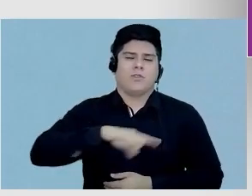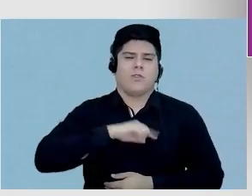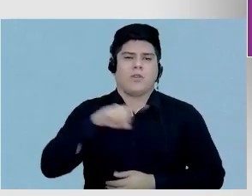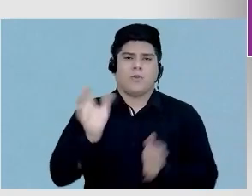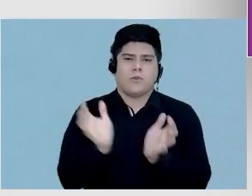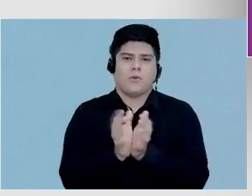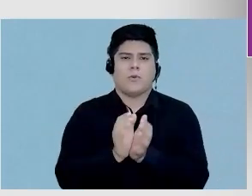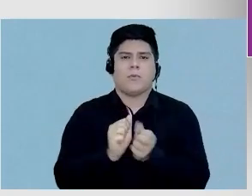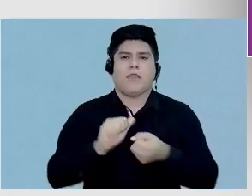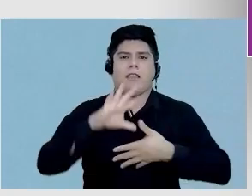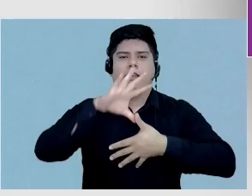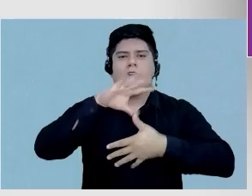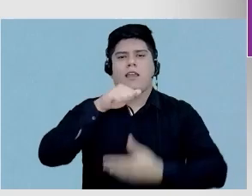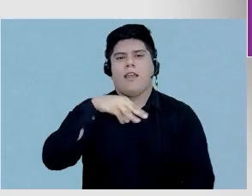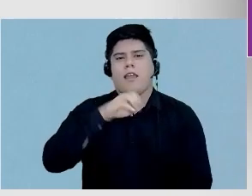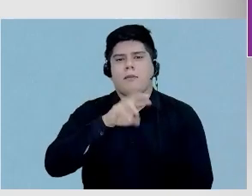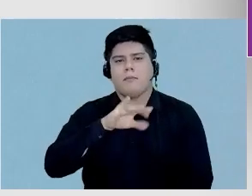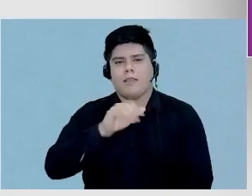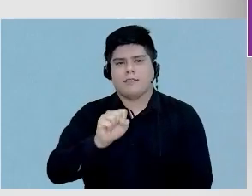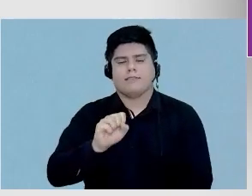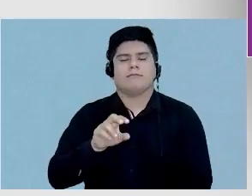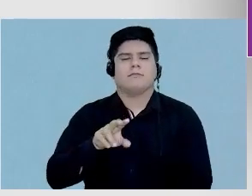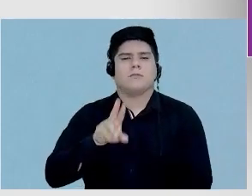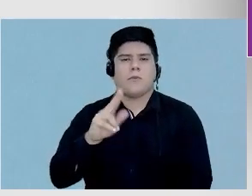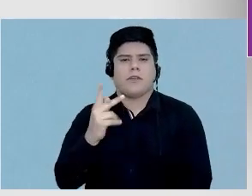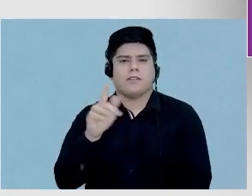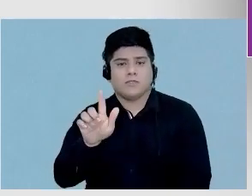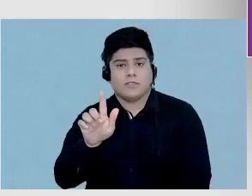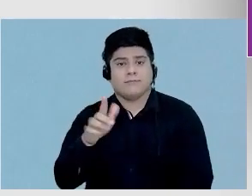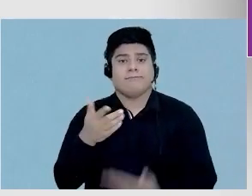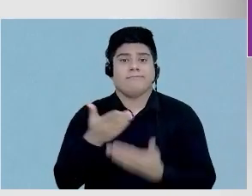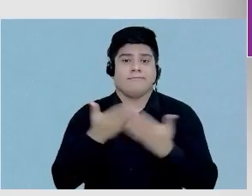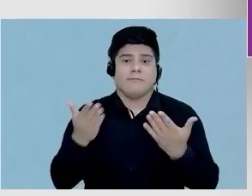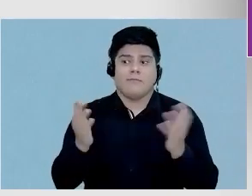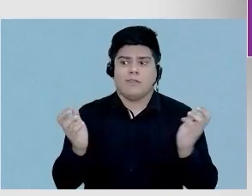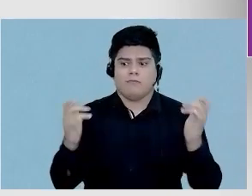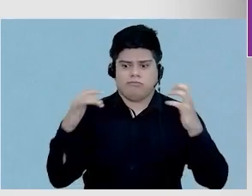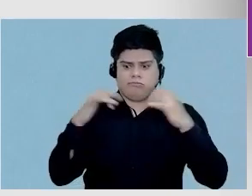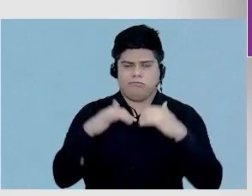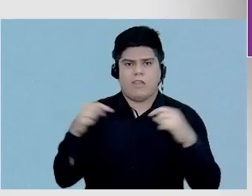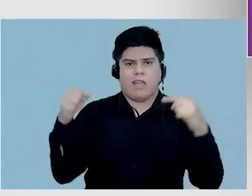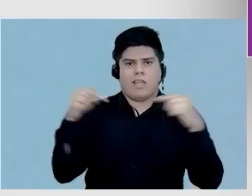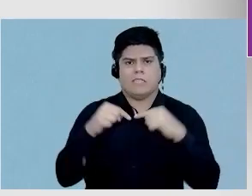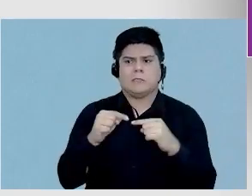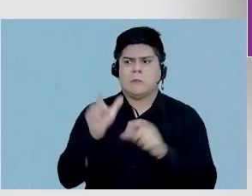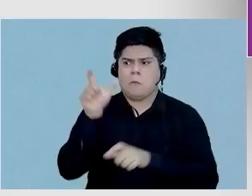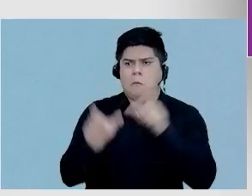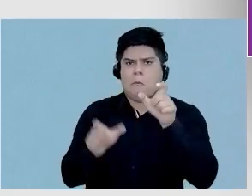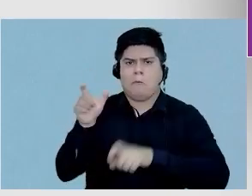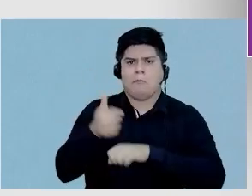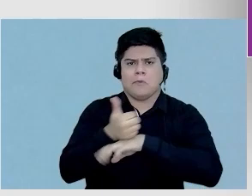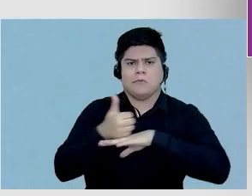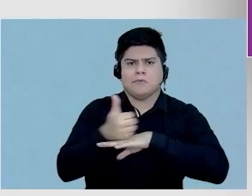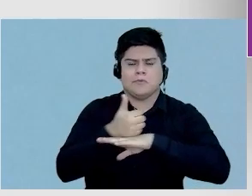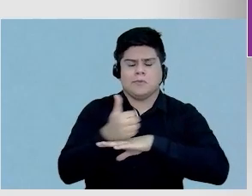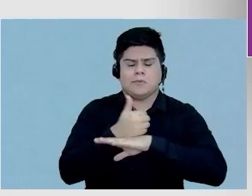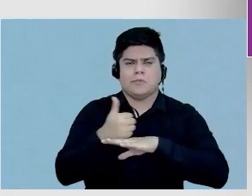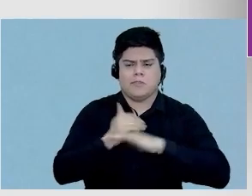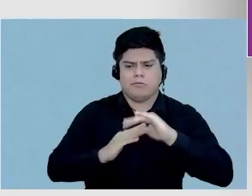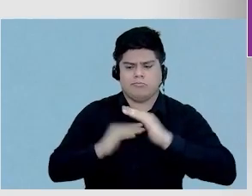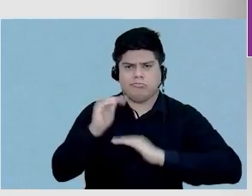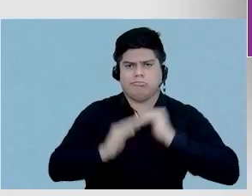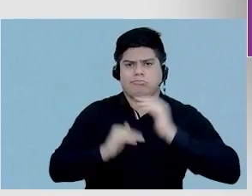Améritas, da UHG. Primeiro, por estar reunindo aqui profissionais tão gabaritados e estar discutindo uma tecnologia de